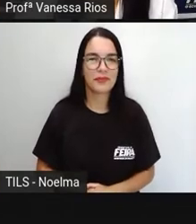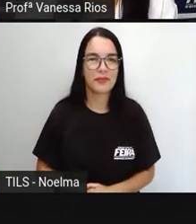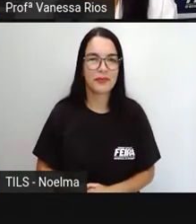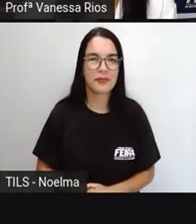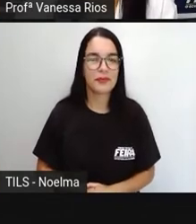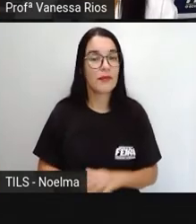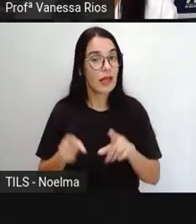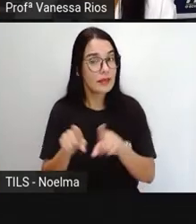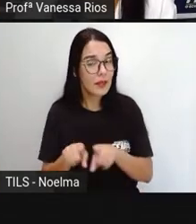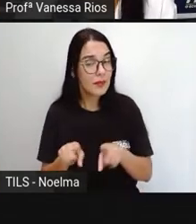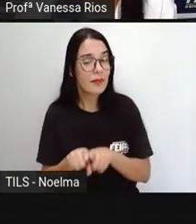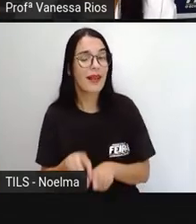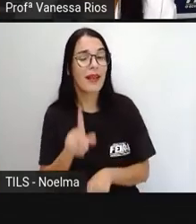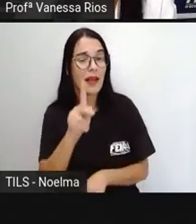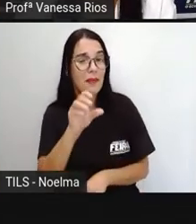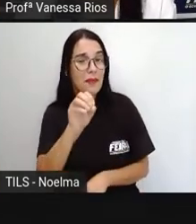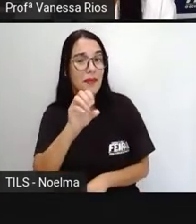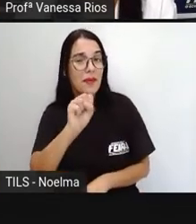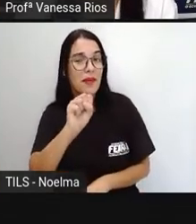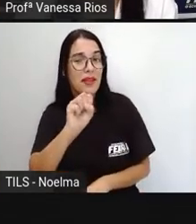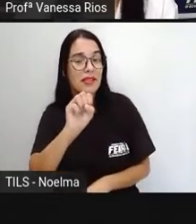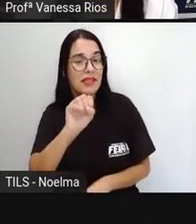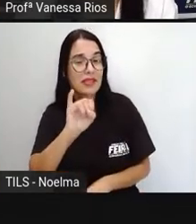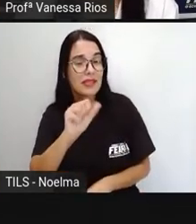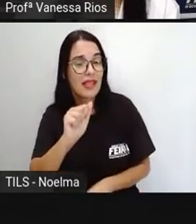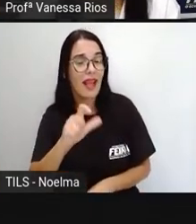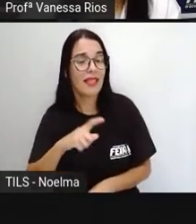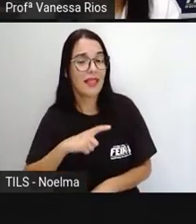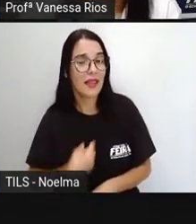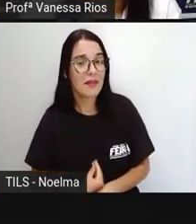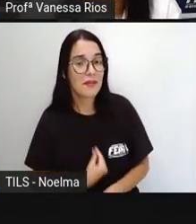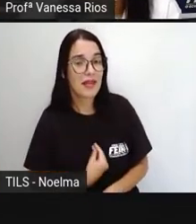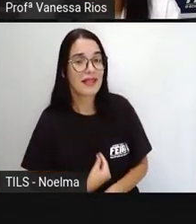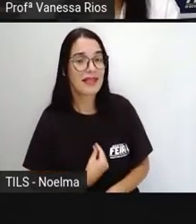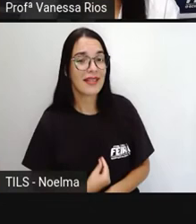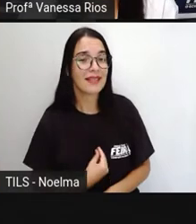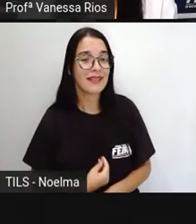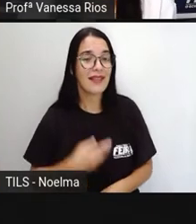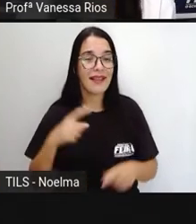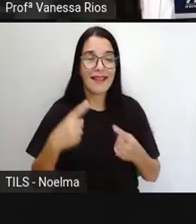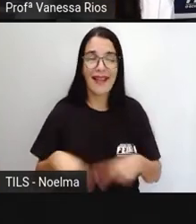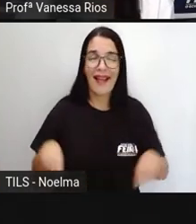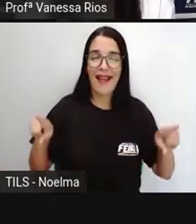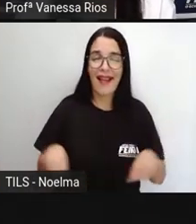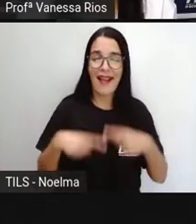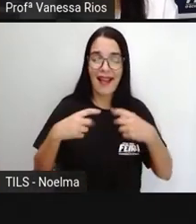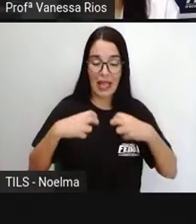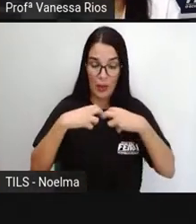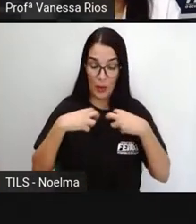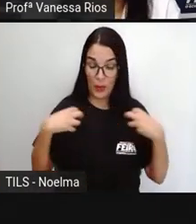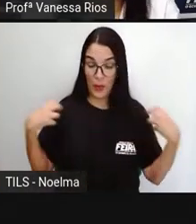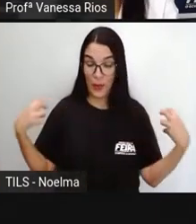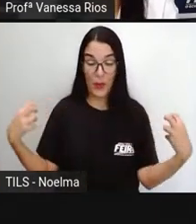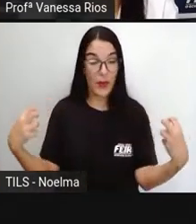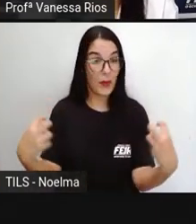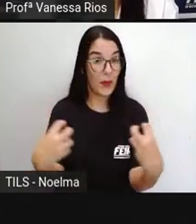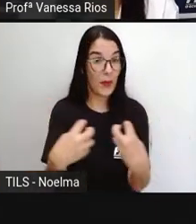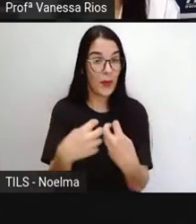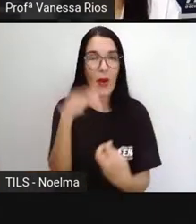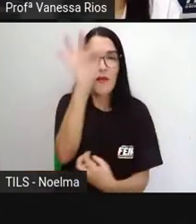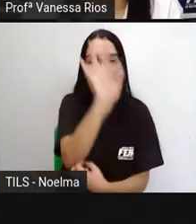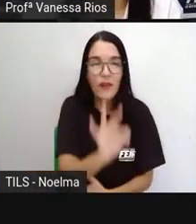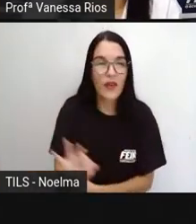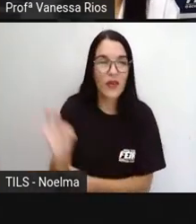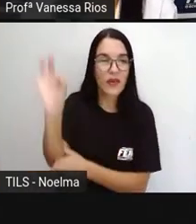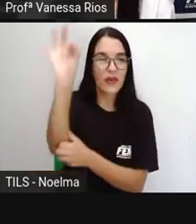Mas a poesia, ela também está presente nas cantigas de roda, pois é, nas cantigas folclóricas, naquelas